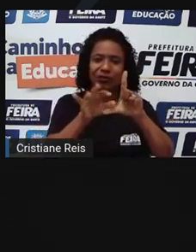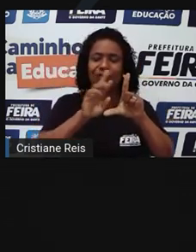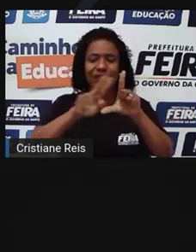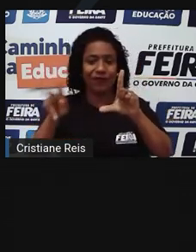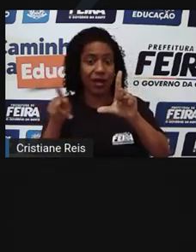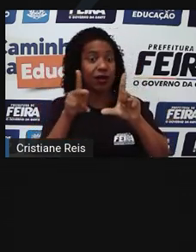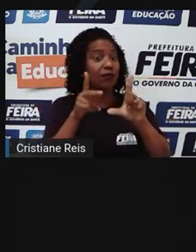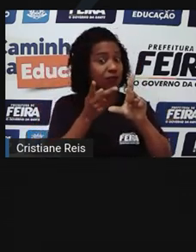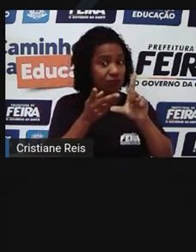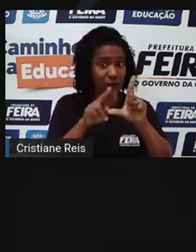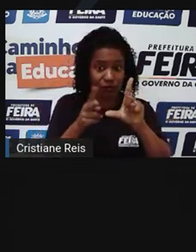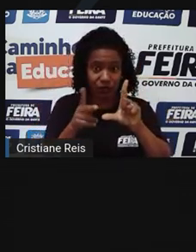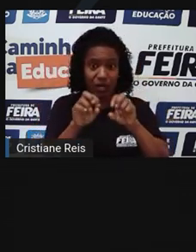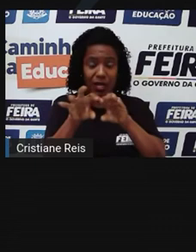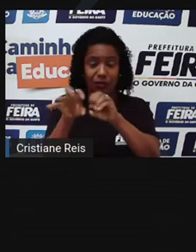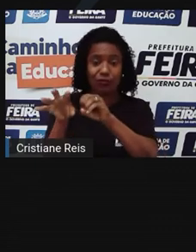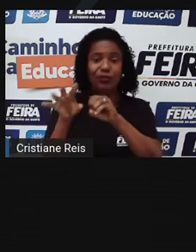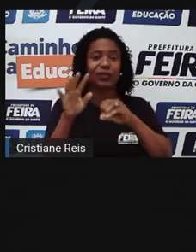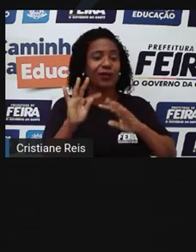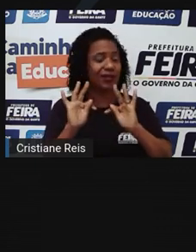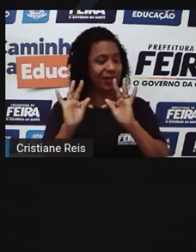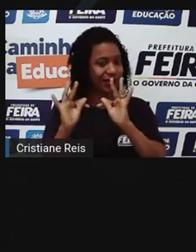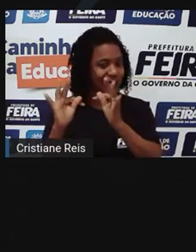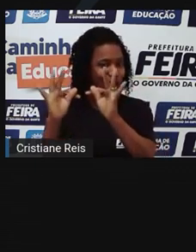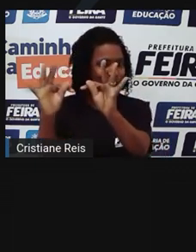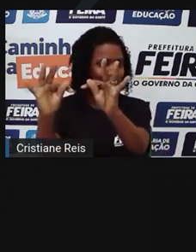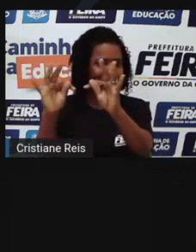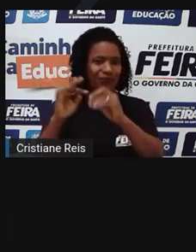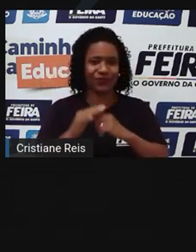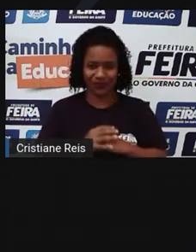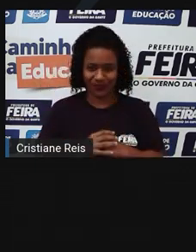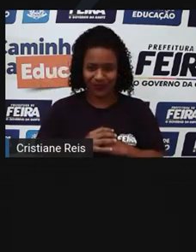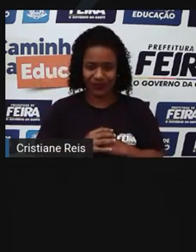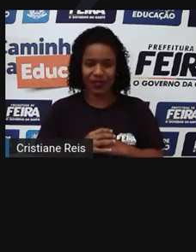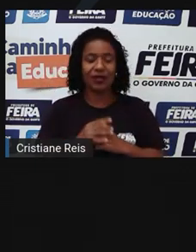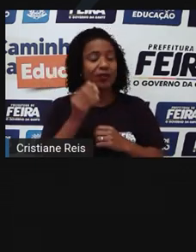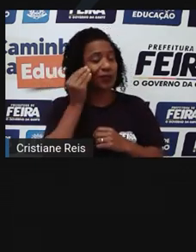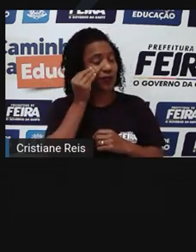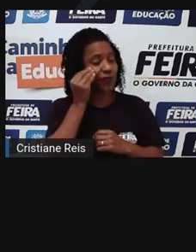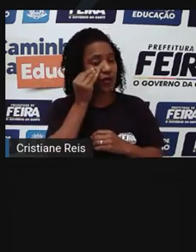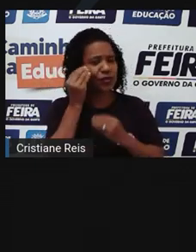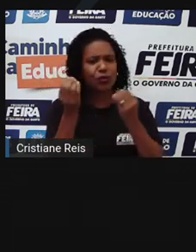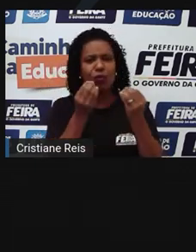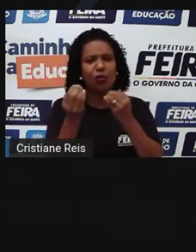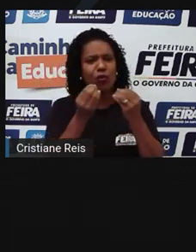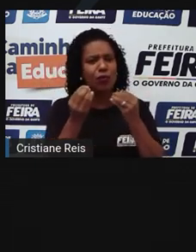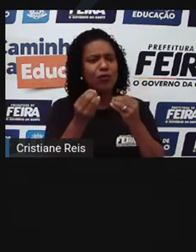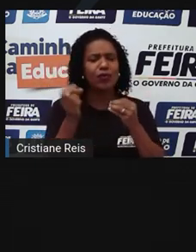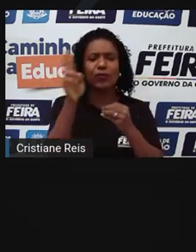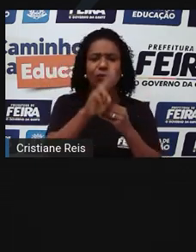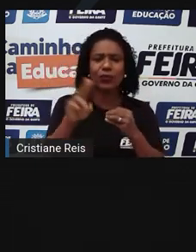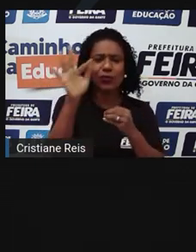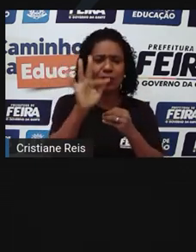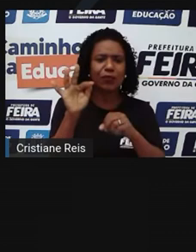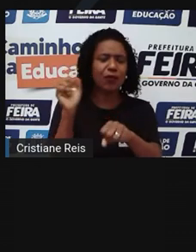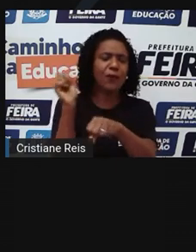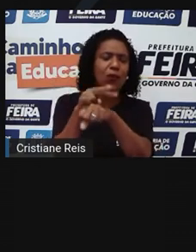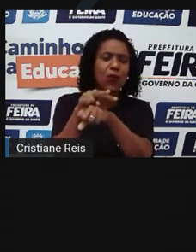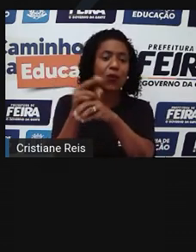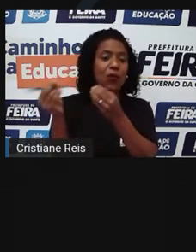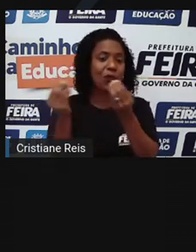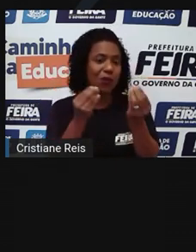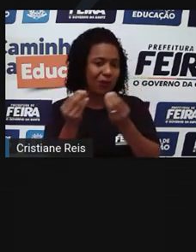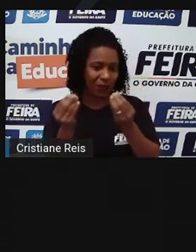bacharelado e tecnólogos. 8. O acesso ao ensino superior ocorre mediante processo seletivo,